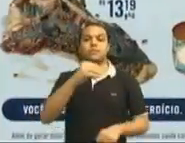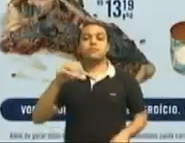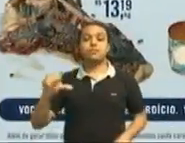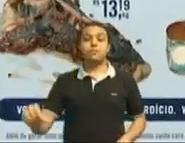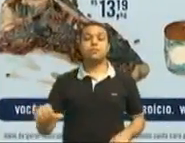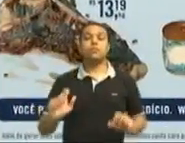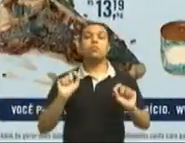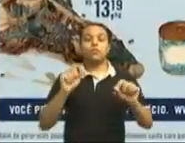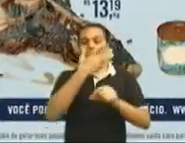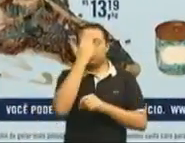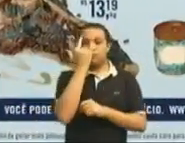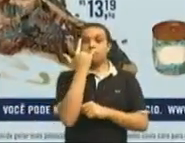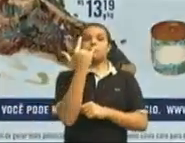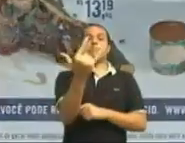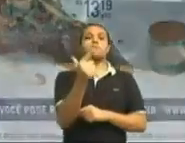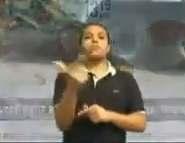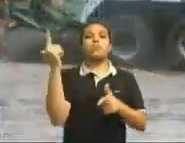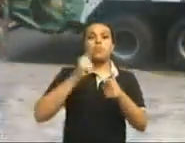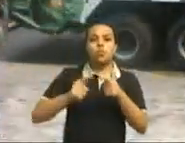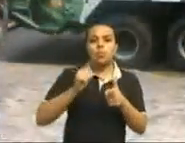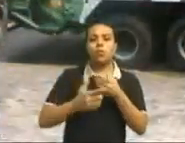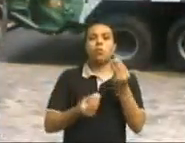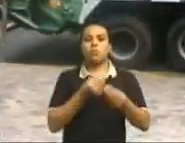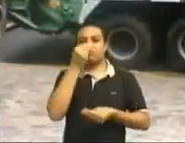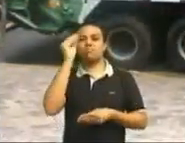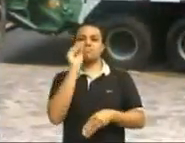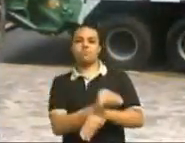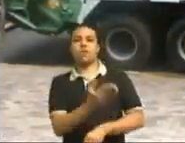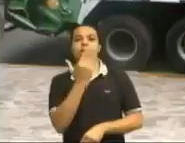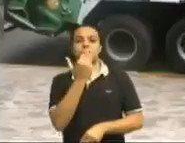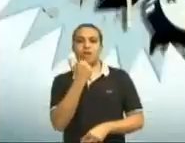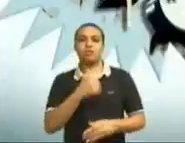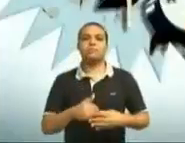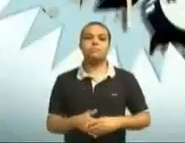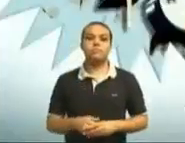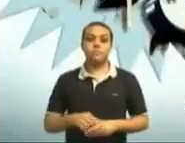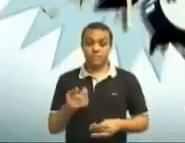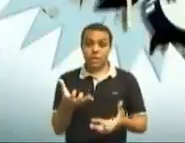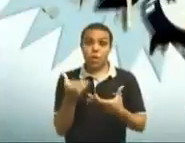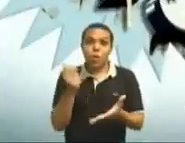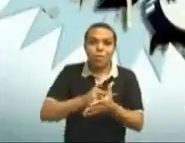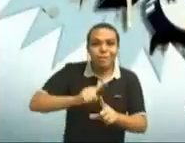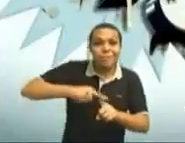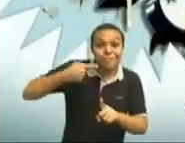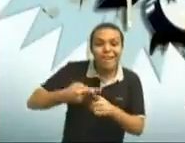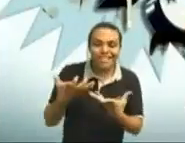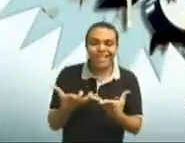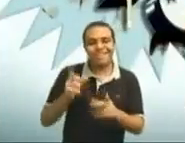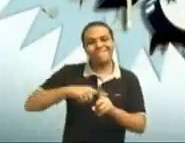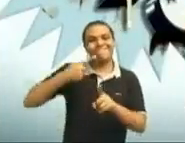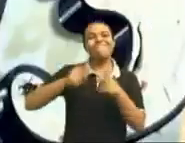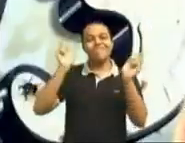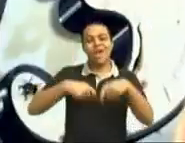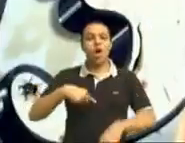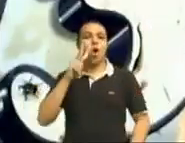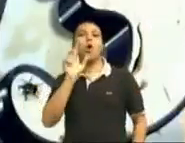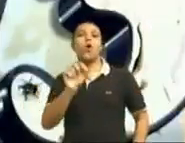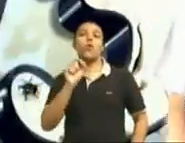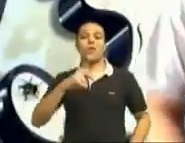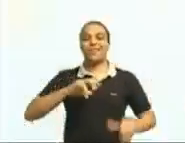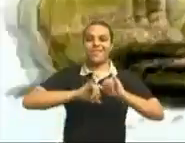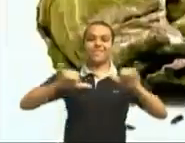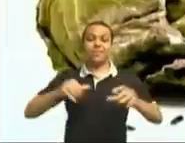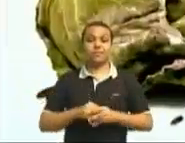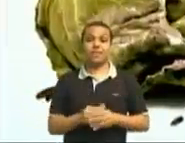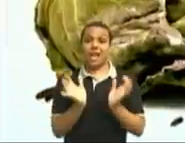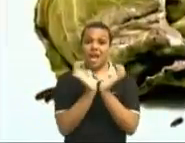alertou o consumidor para a problemática do desperdício de alimentos. Quer comprar mais? Muito, muito, muito mais. Então dá só uma olhada nessas